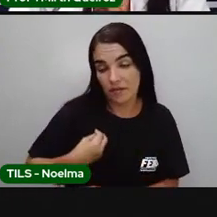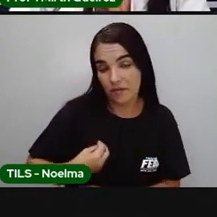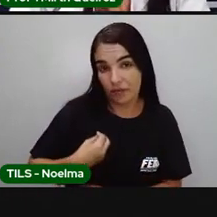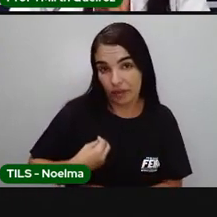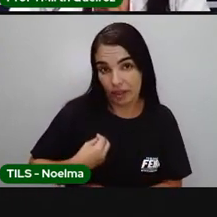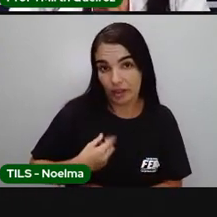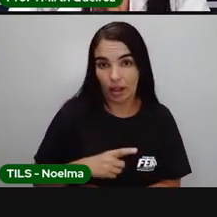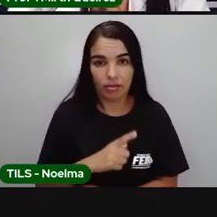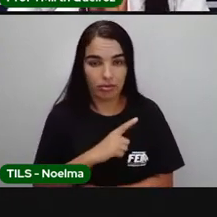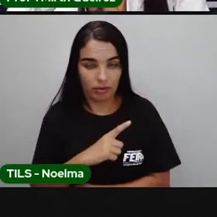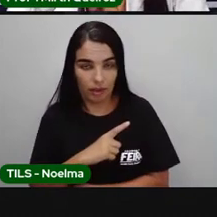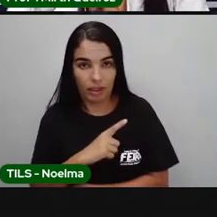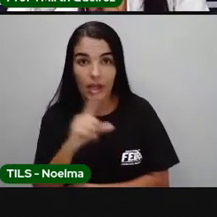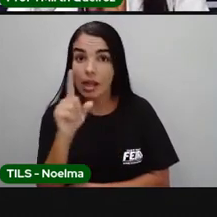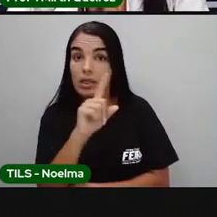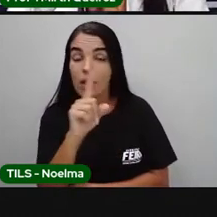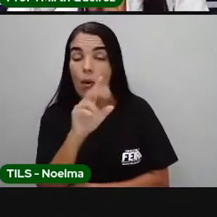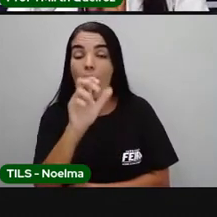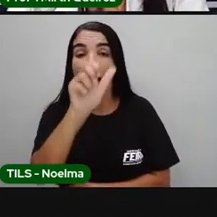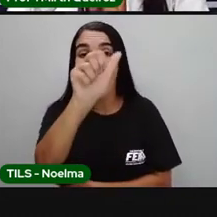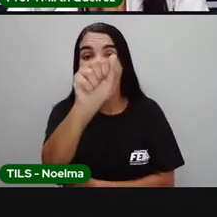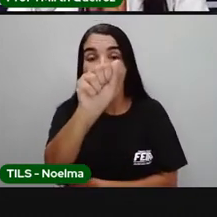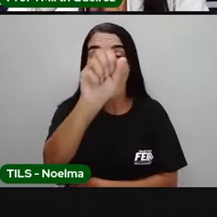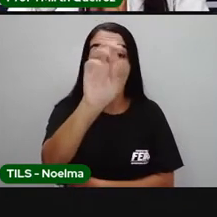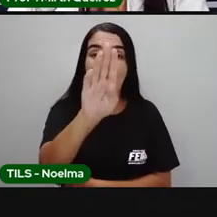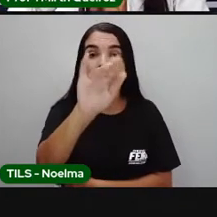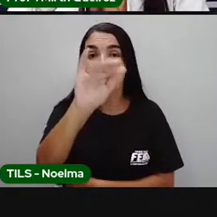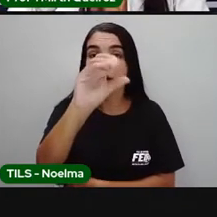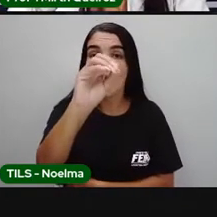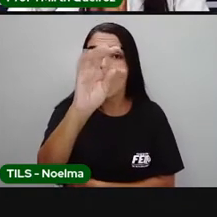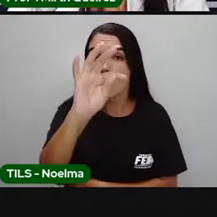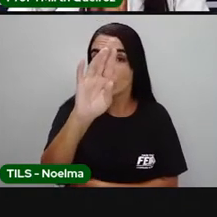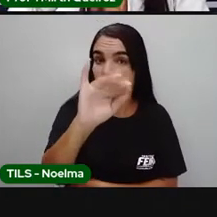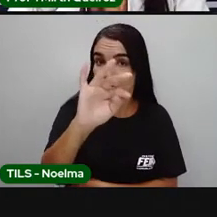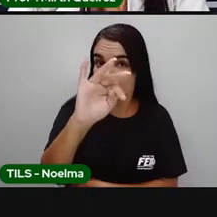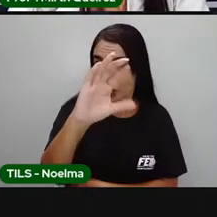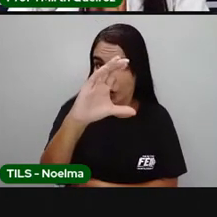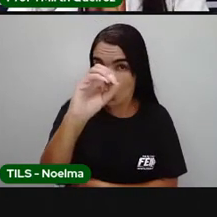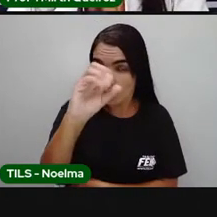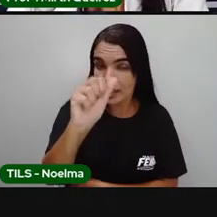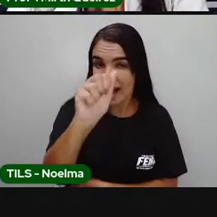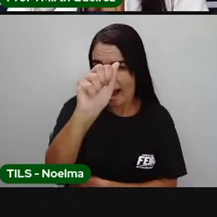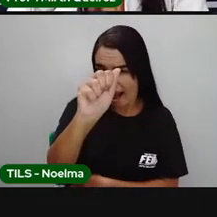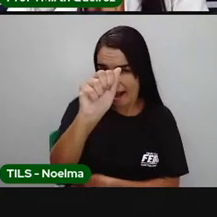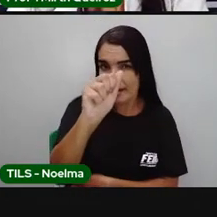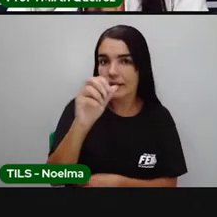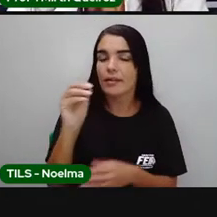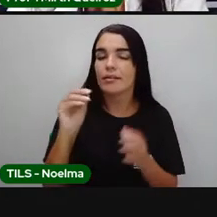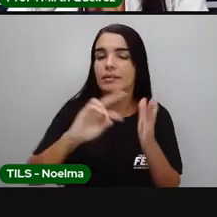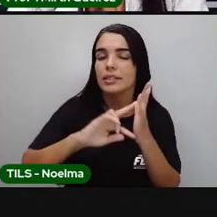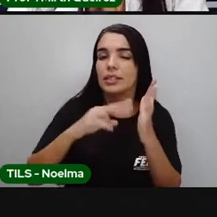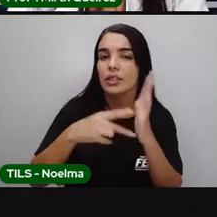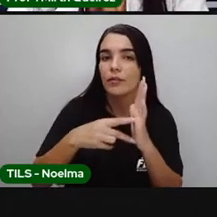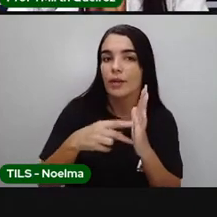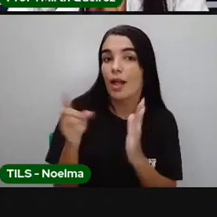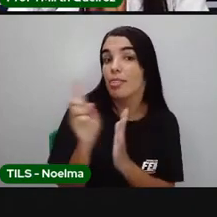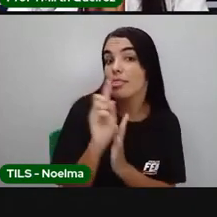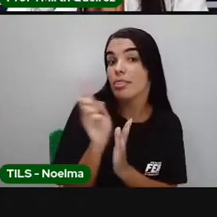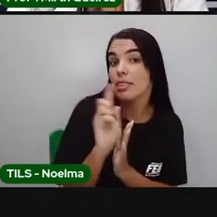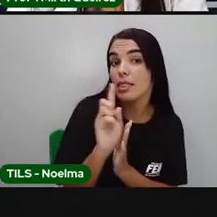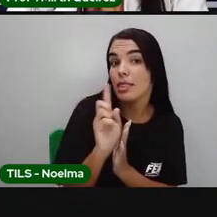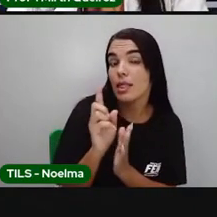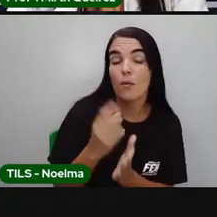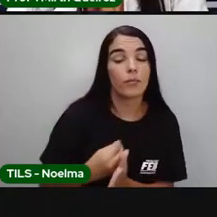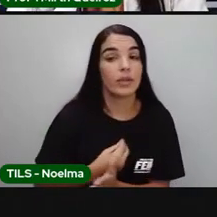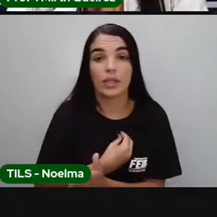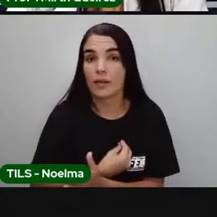os que têm vida. E abióticos, esse A, quando ele é colocado antes da palavra biótico, ele significa A não, não